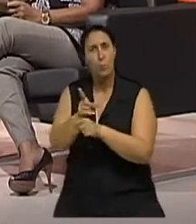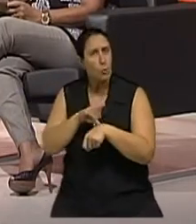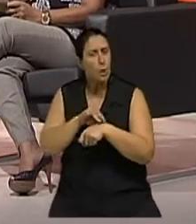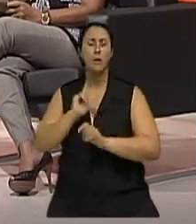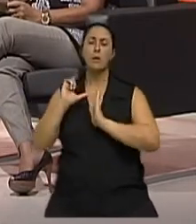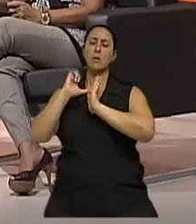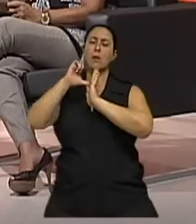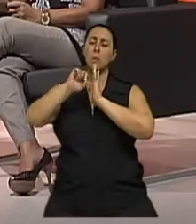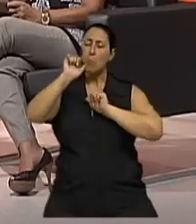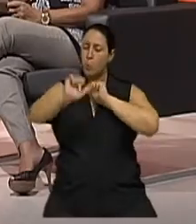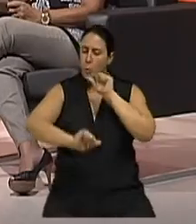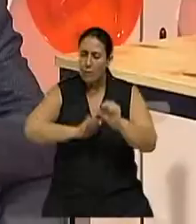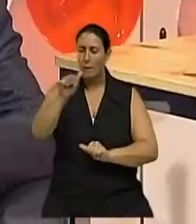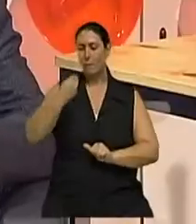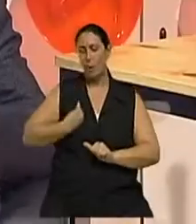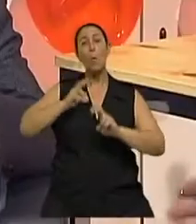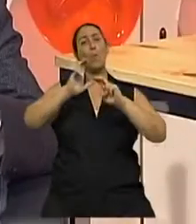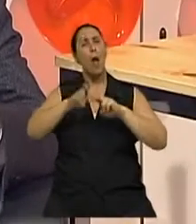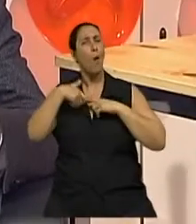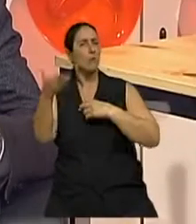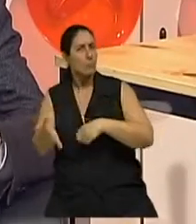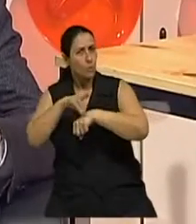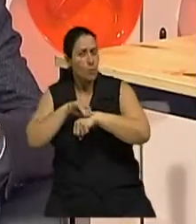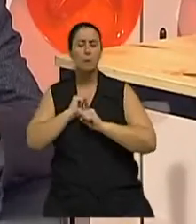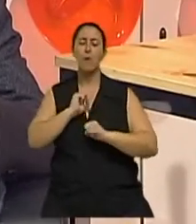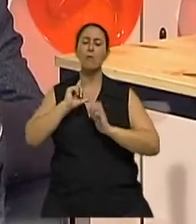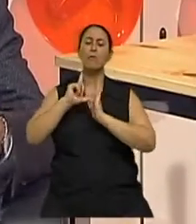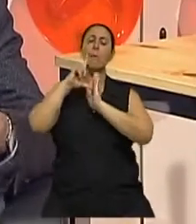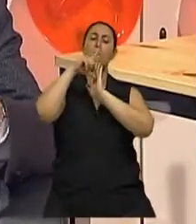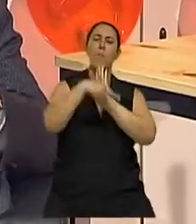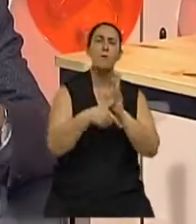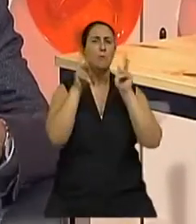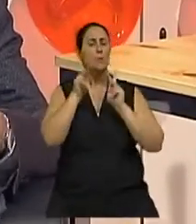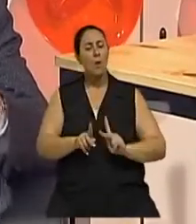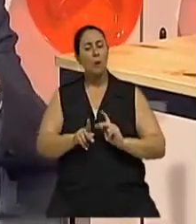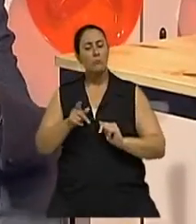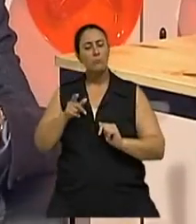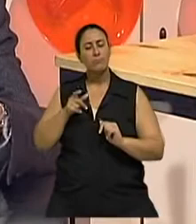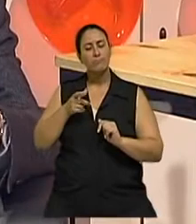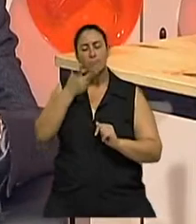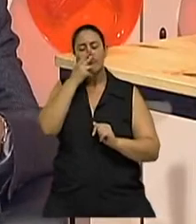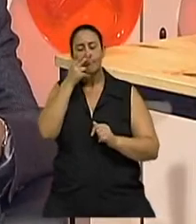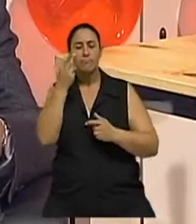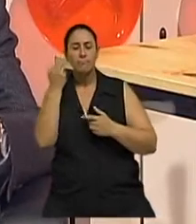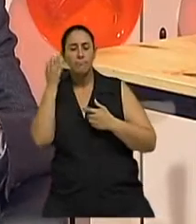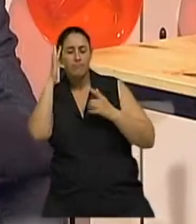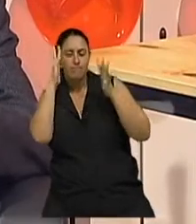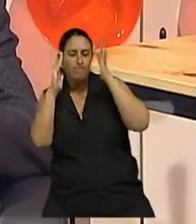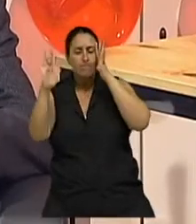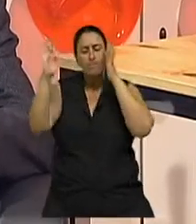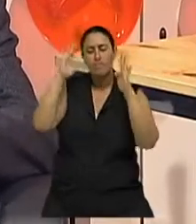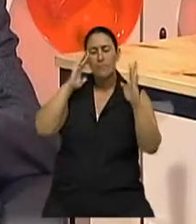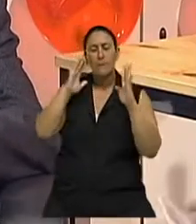mudança de vida que ela teve com o diagnóstico e depois tem uma etapa, né? Que a pessoa vai digerindo tudo isso e vai